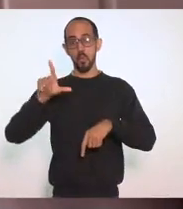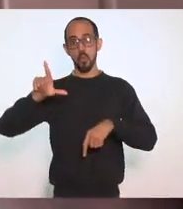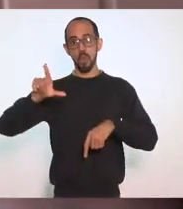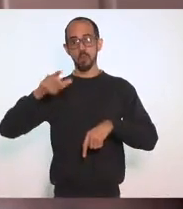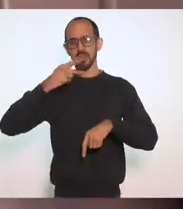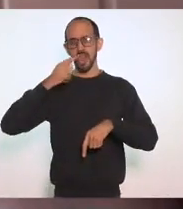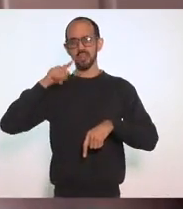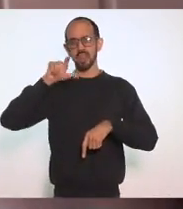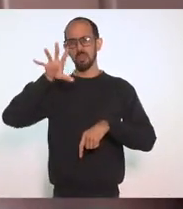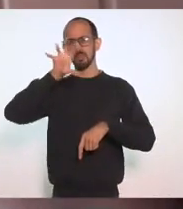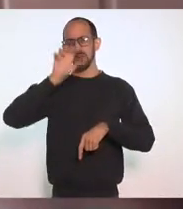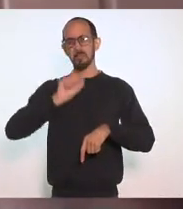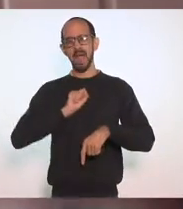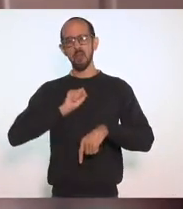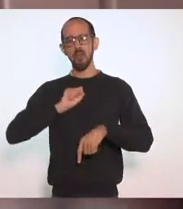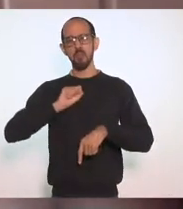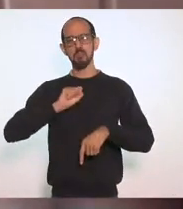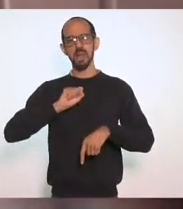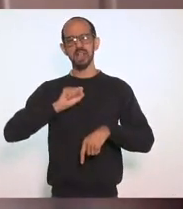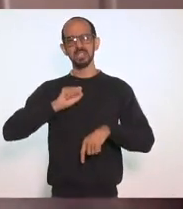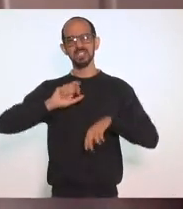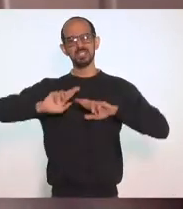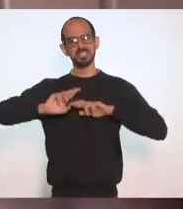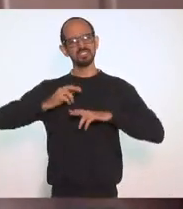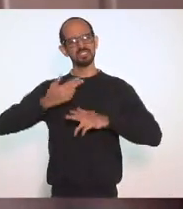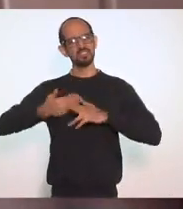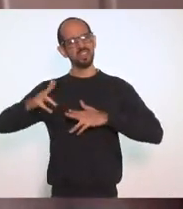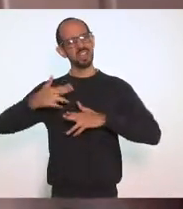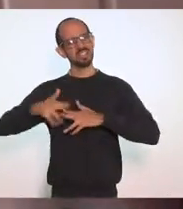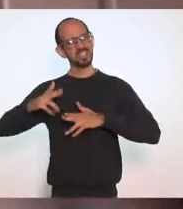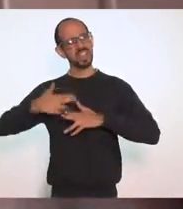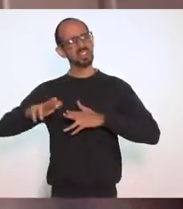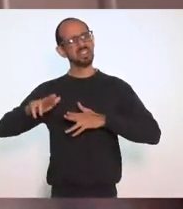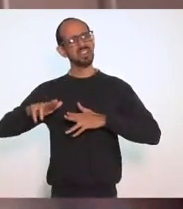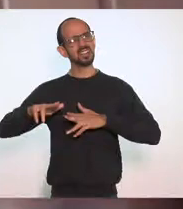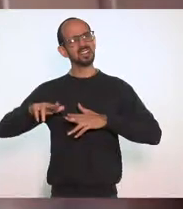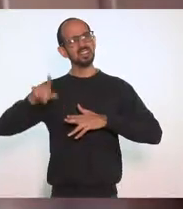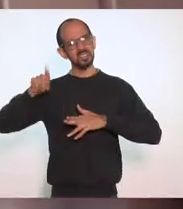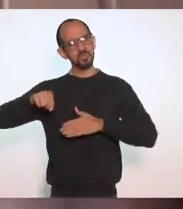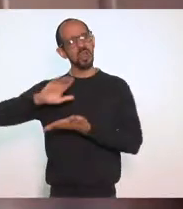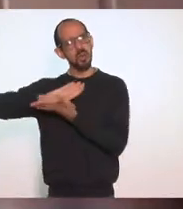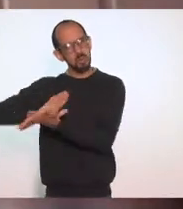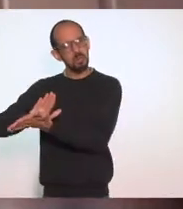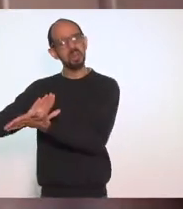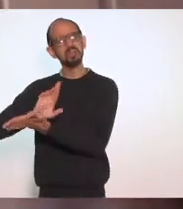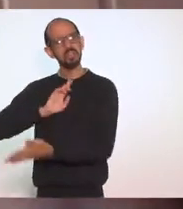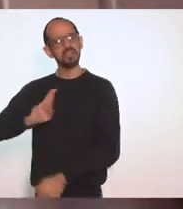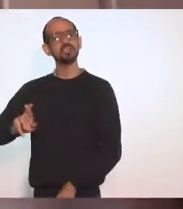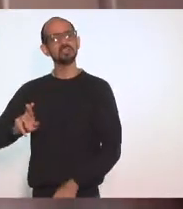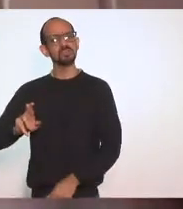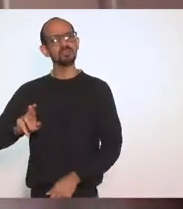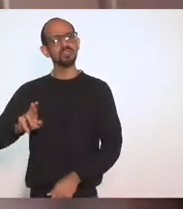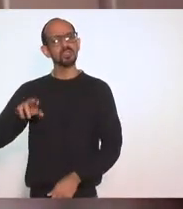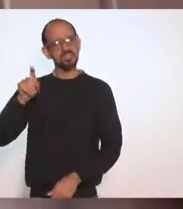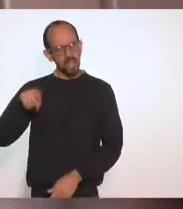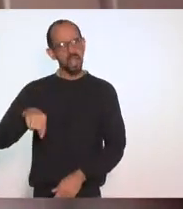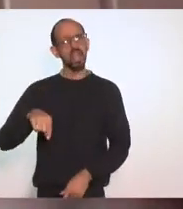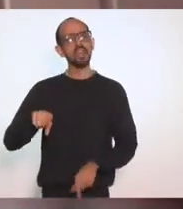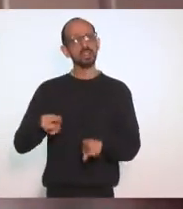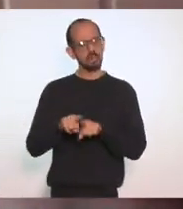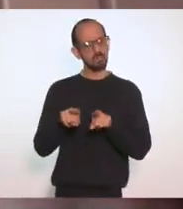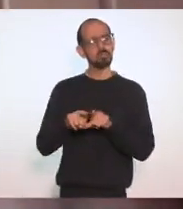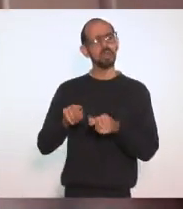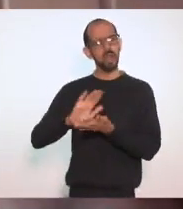Disfarçada Veja só Que coisa Agressiva E isso é Racismo Religioso Isso é Racismo Religioso